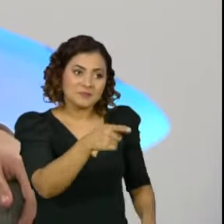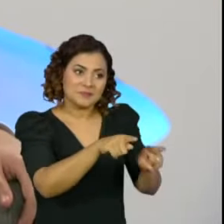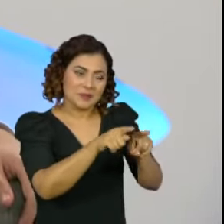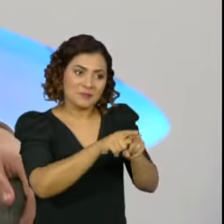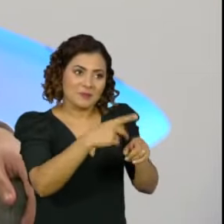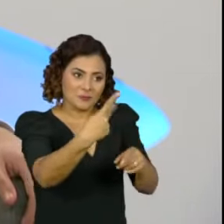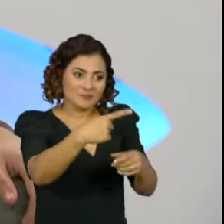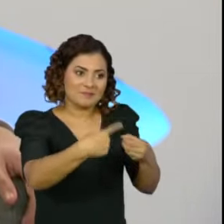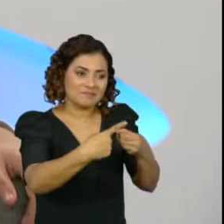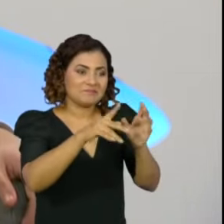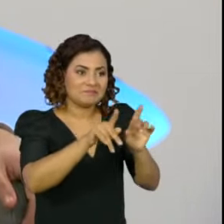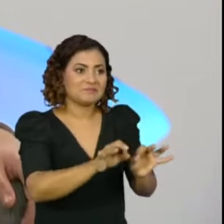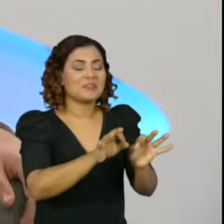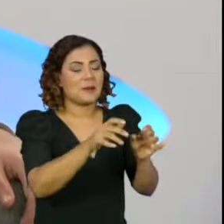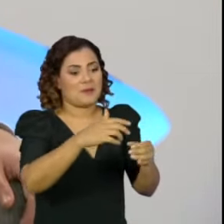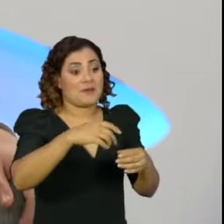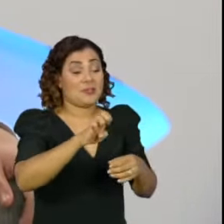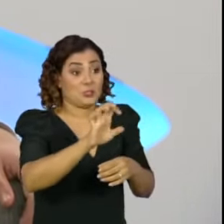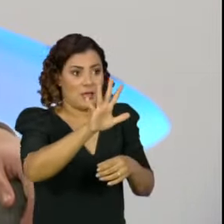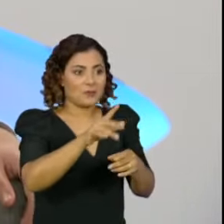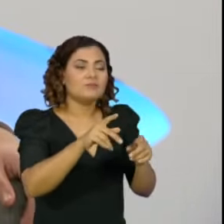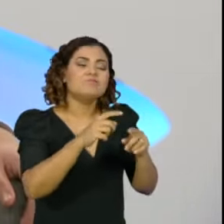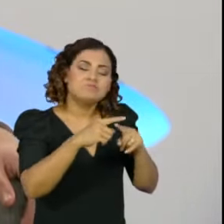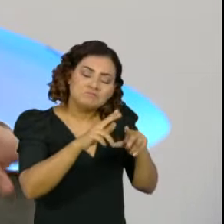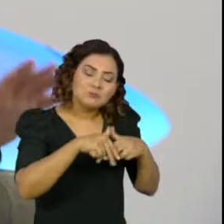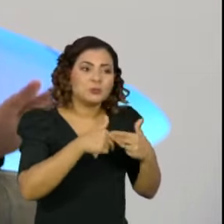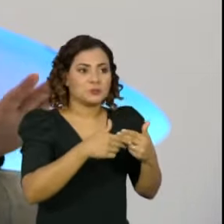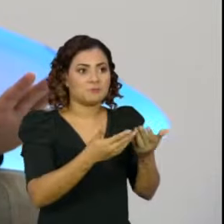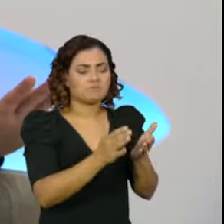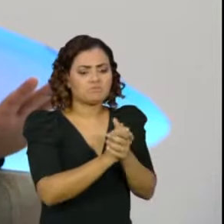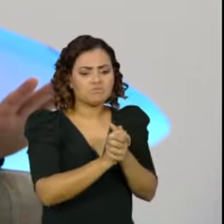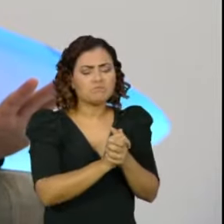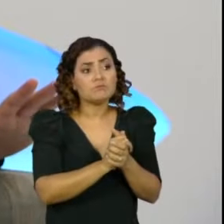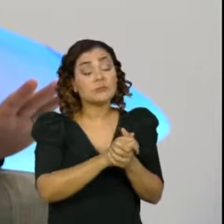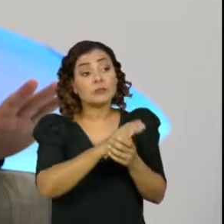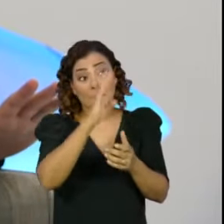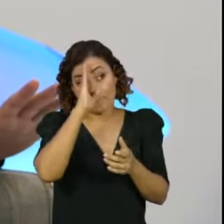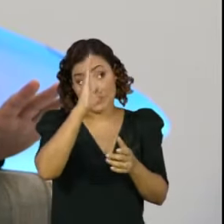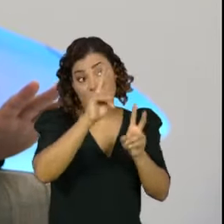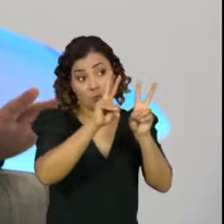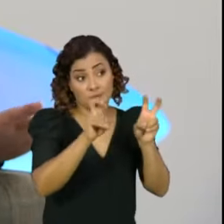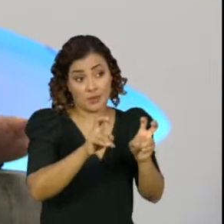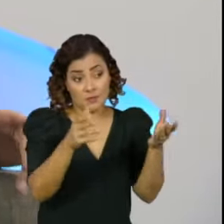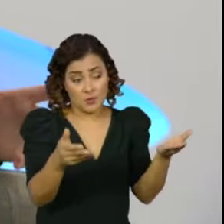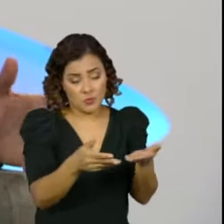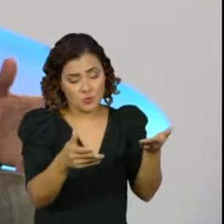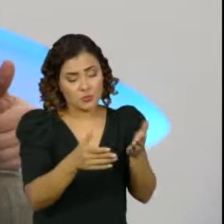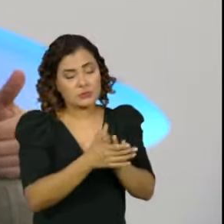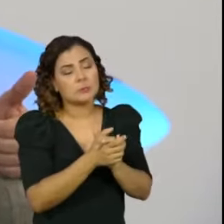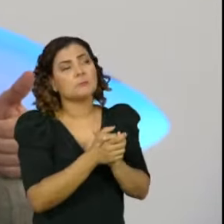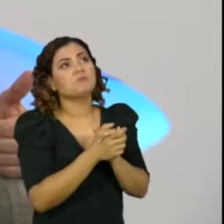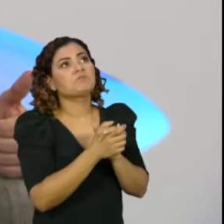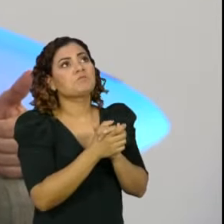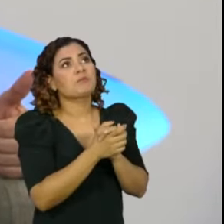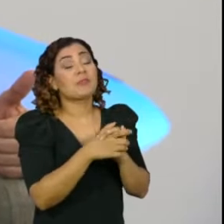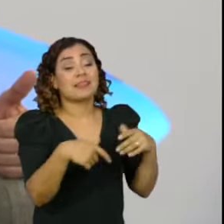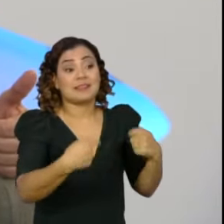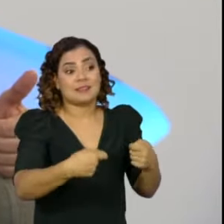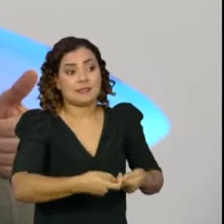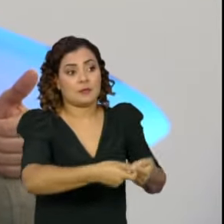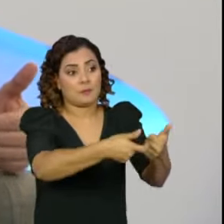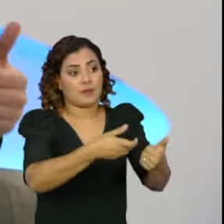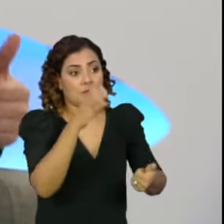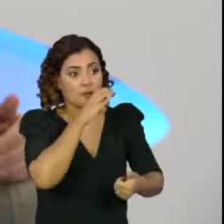Bom, em relação à PEC emergencial, o principal mérito dela nesse momento, depois de tudo que nós vimos como necessidade do auxílio